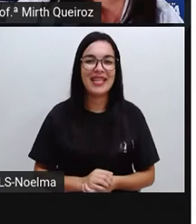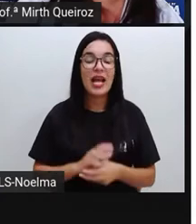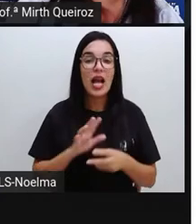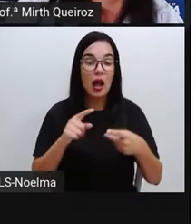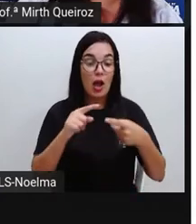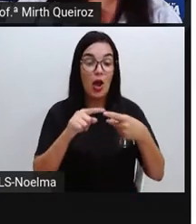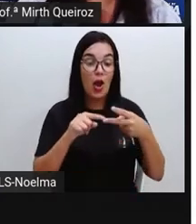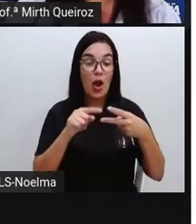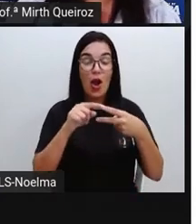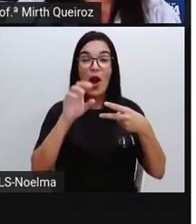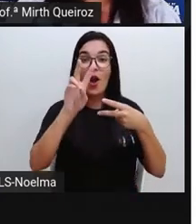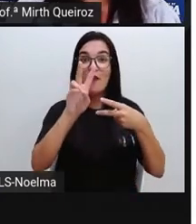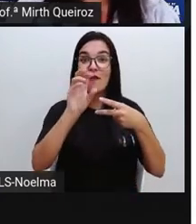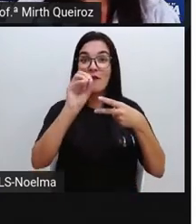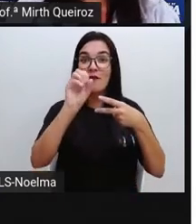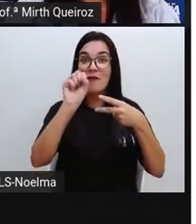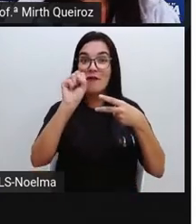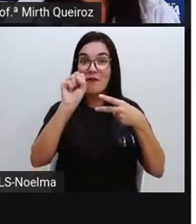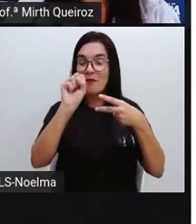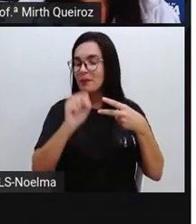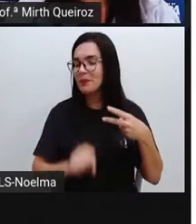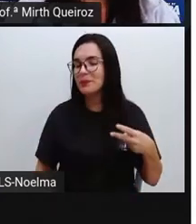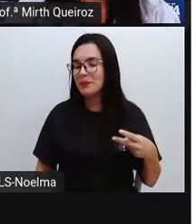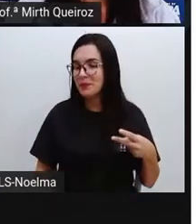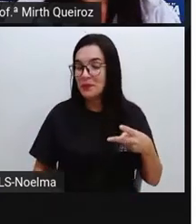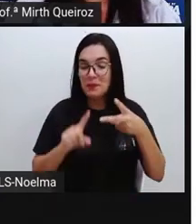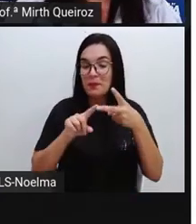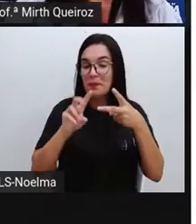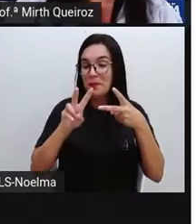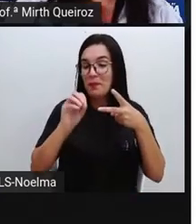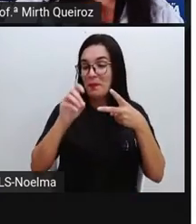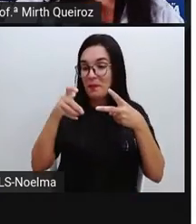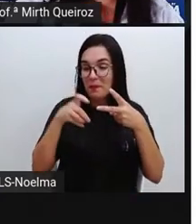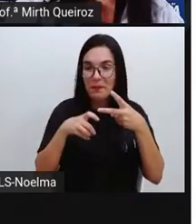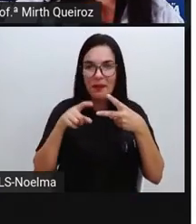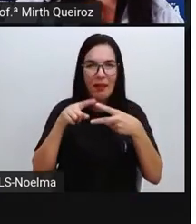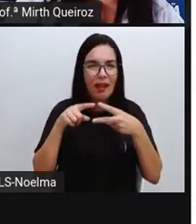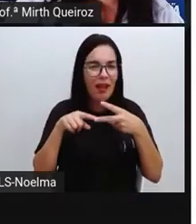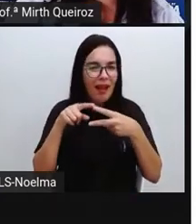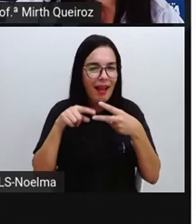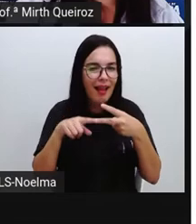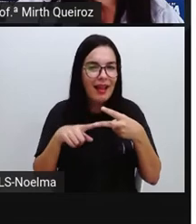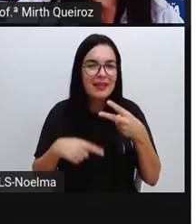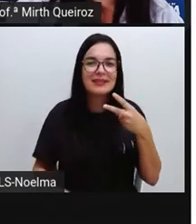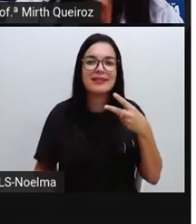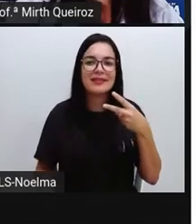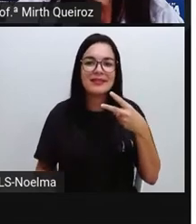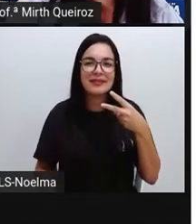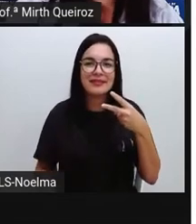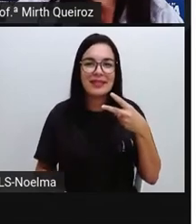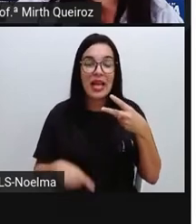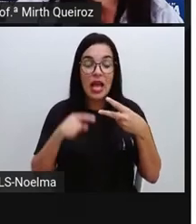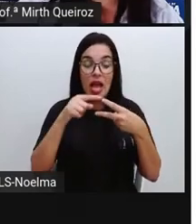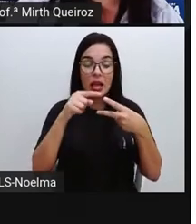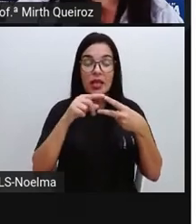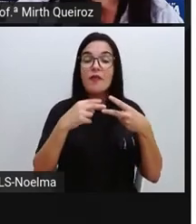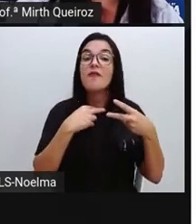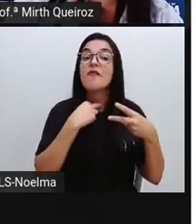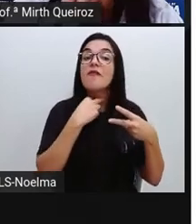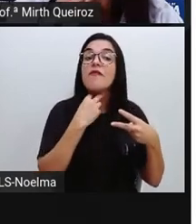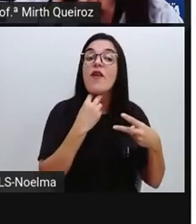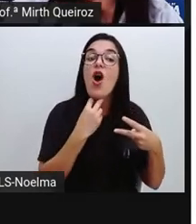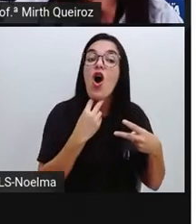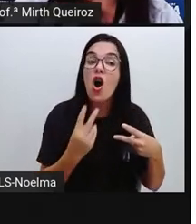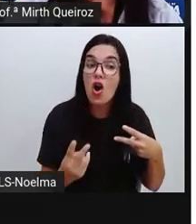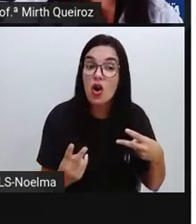Voz com Z e voz com S. Que linda voz você tem. Voz com Z indica o som